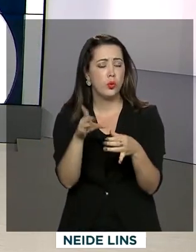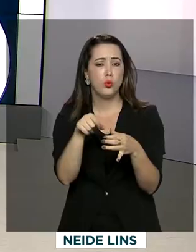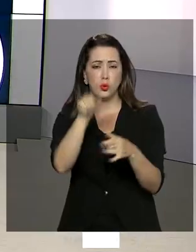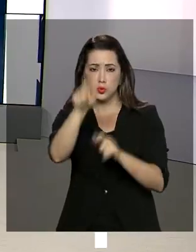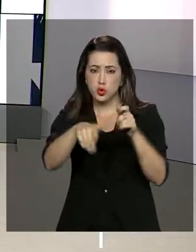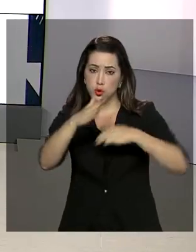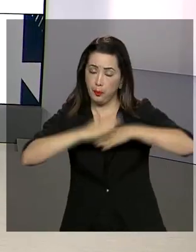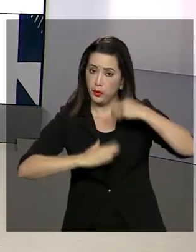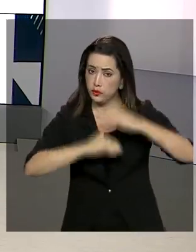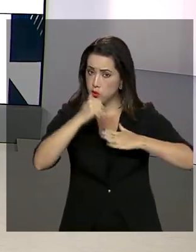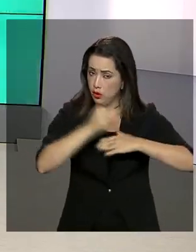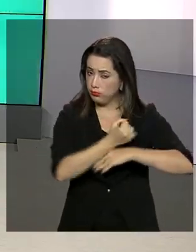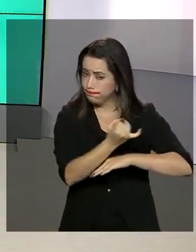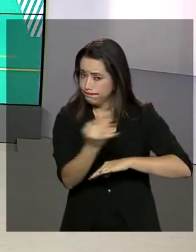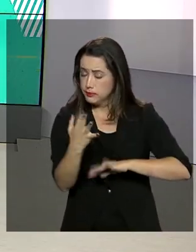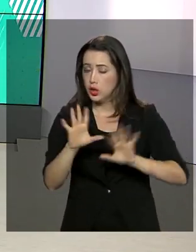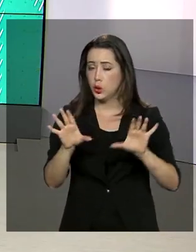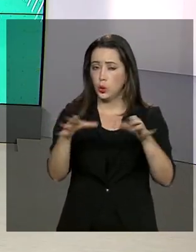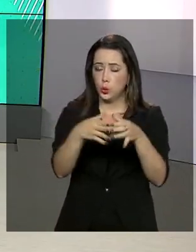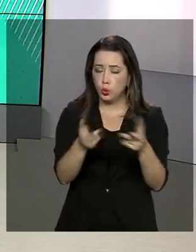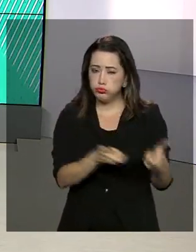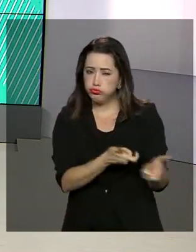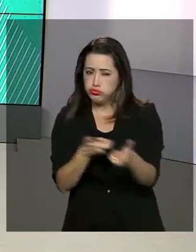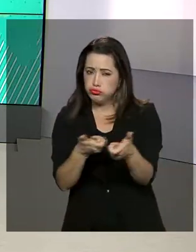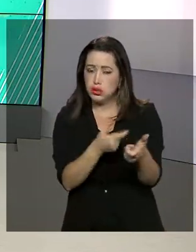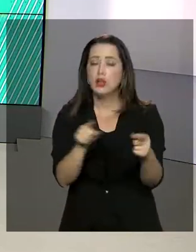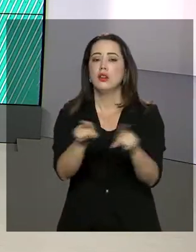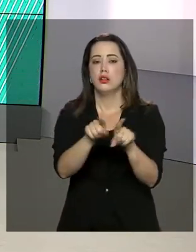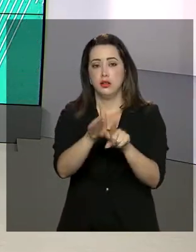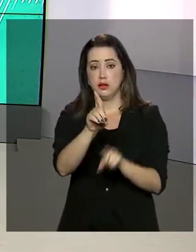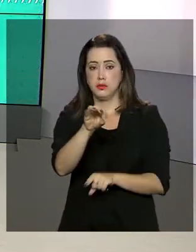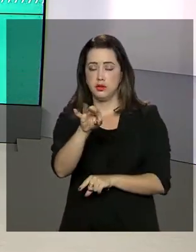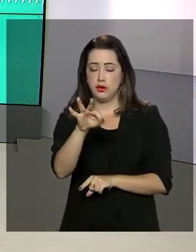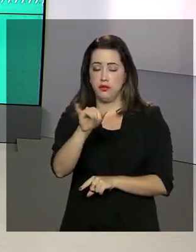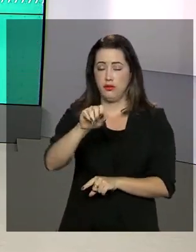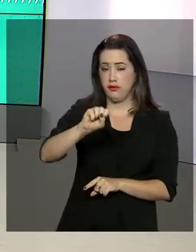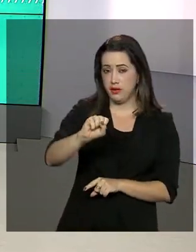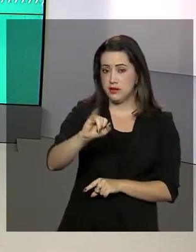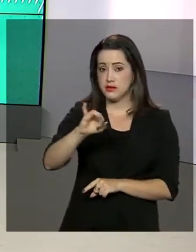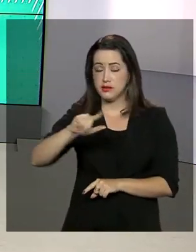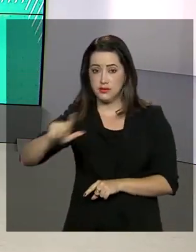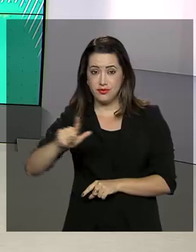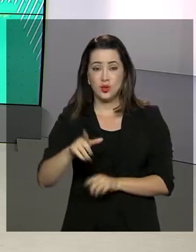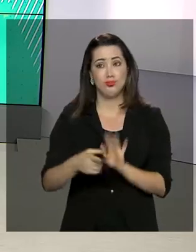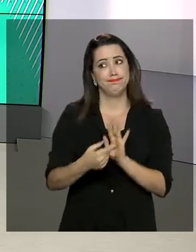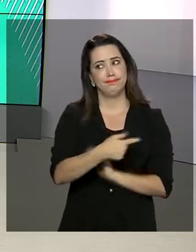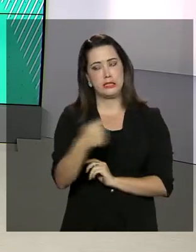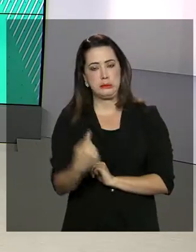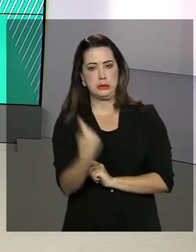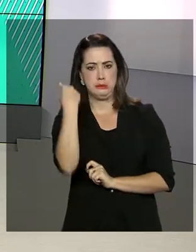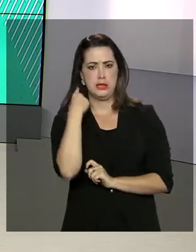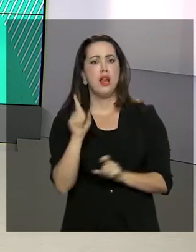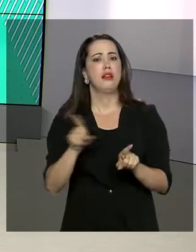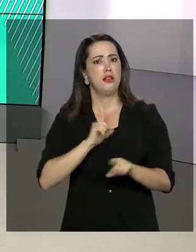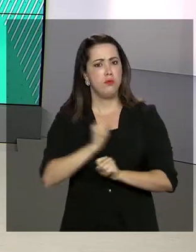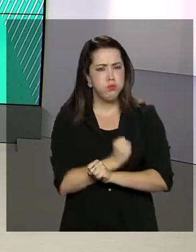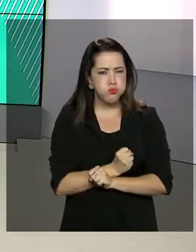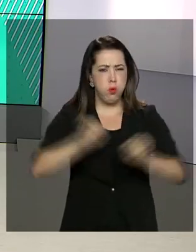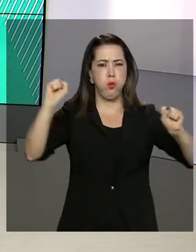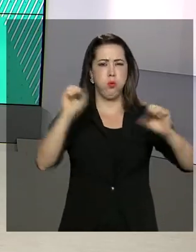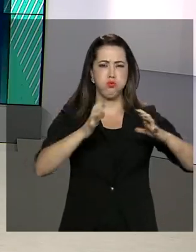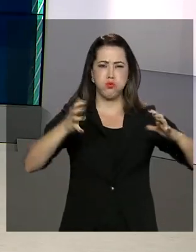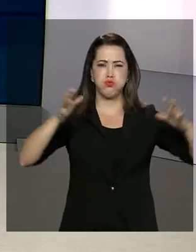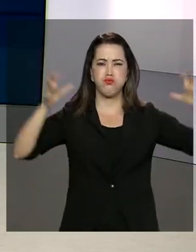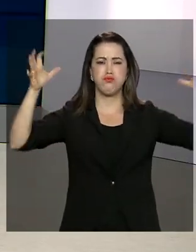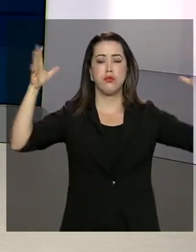bombeiros militares. Na semana passada, a explosão de um tanque de nitrato de amônia deixou mais de 5 mil feridos e